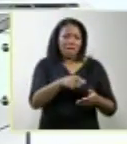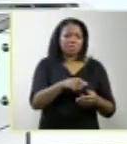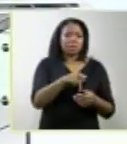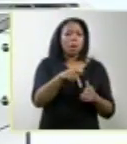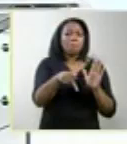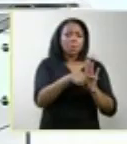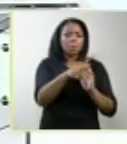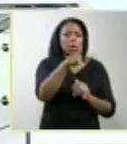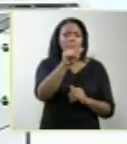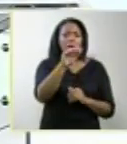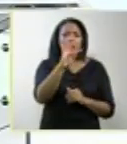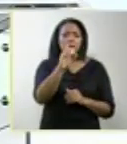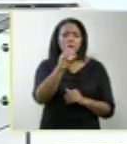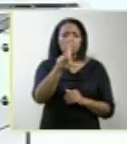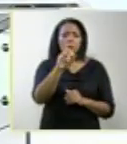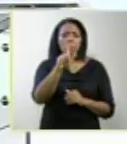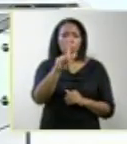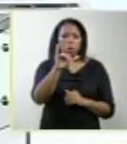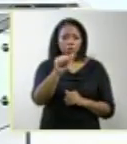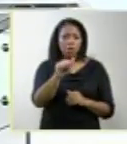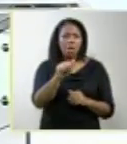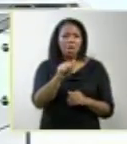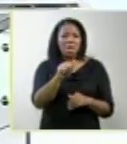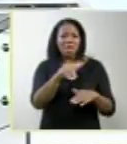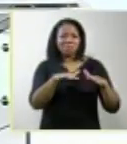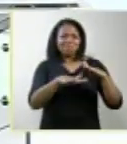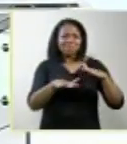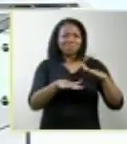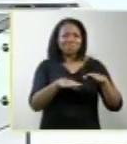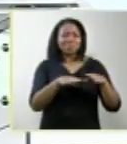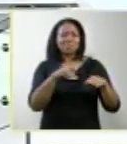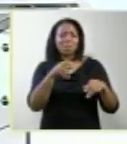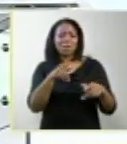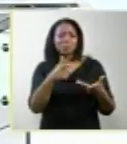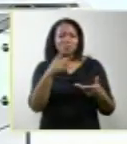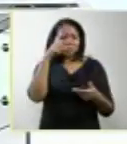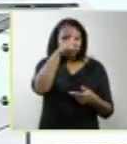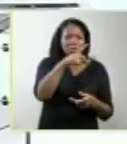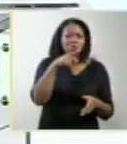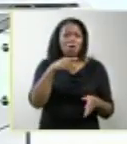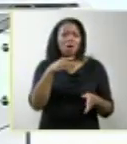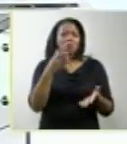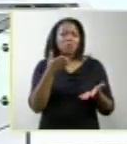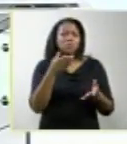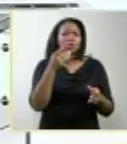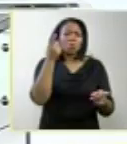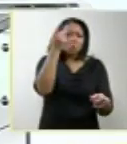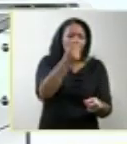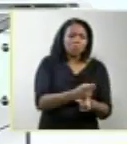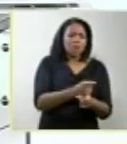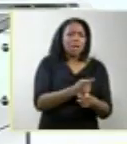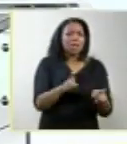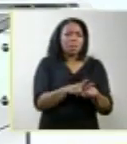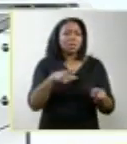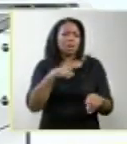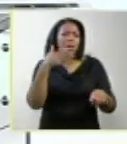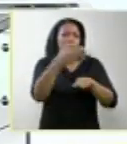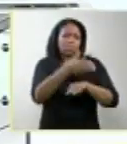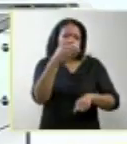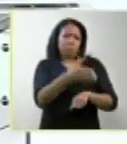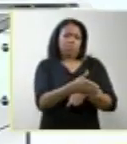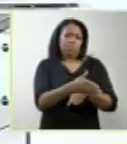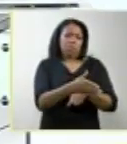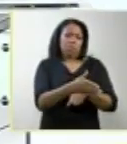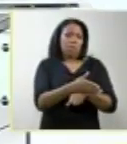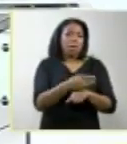torna-se menos comum o acesso. E somente guardamos a característica de ser um feto anencefalo, aquele